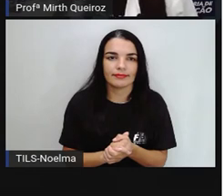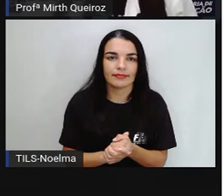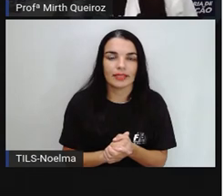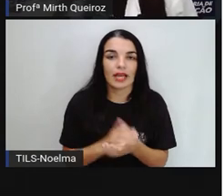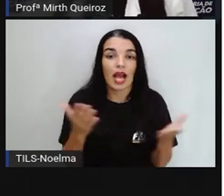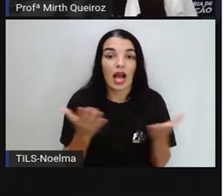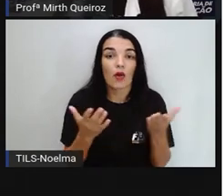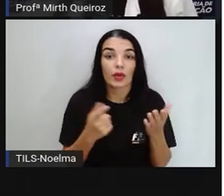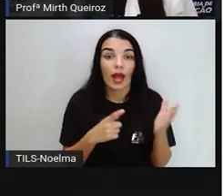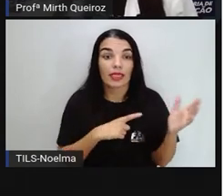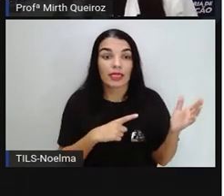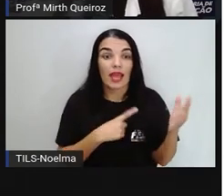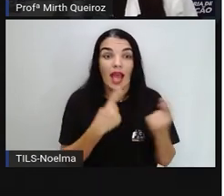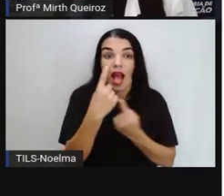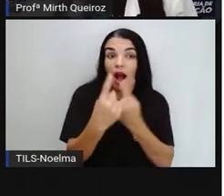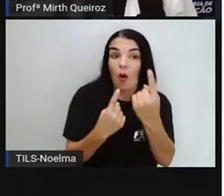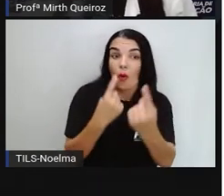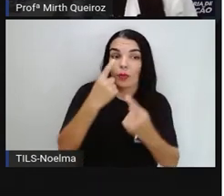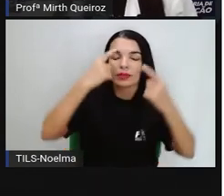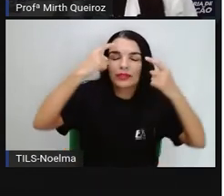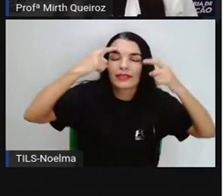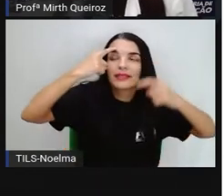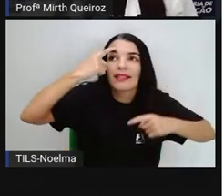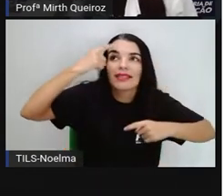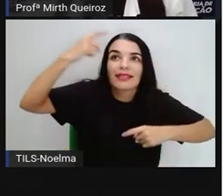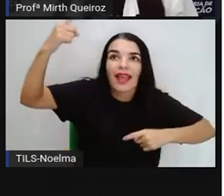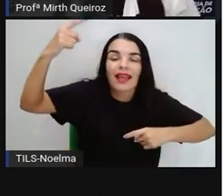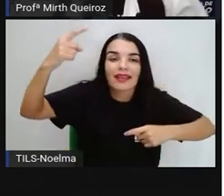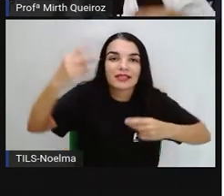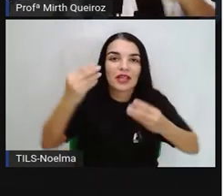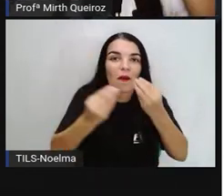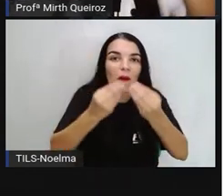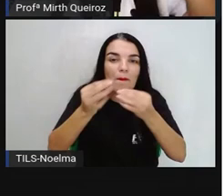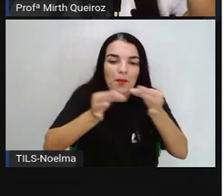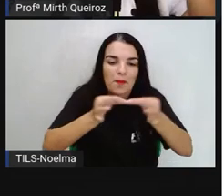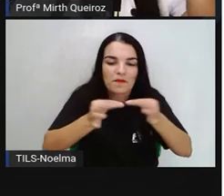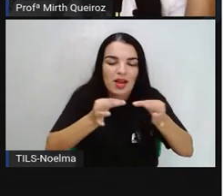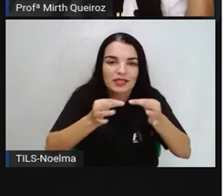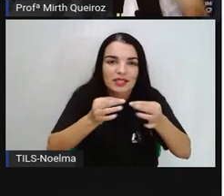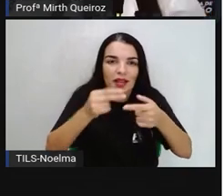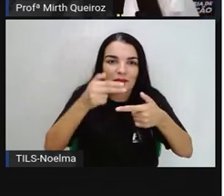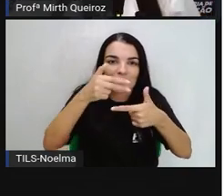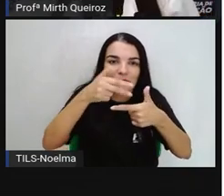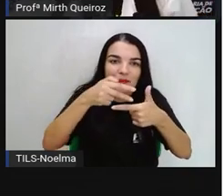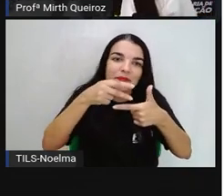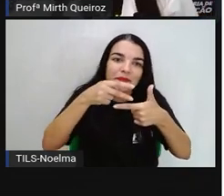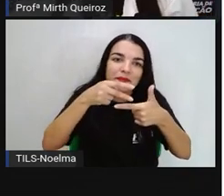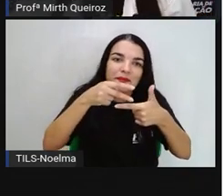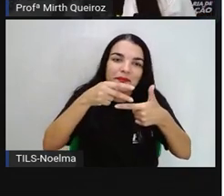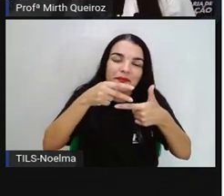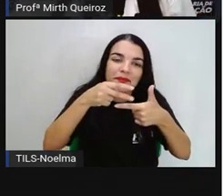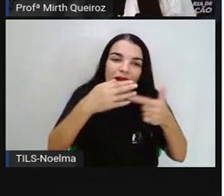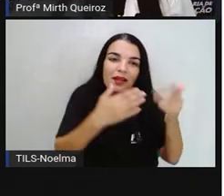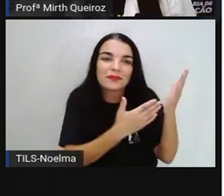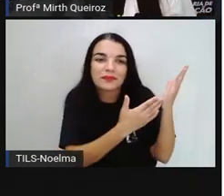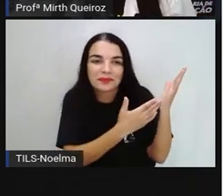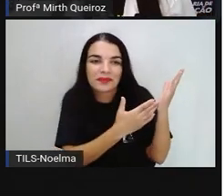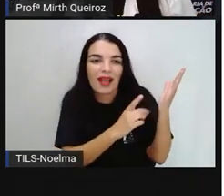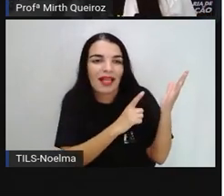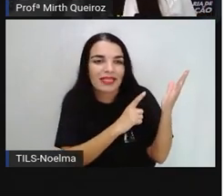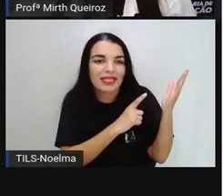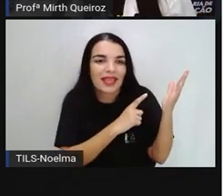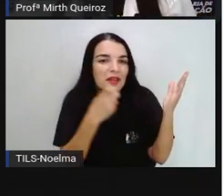Confira aqui algumas ideias de montar o tangrã. Olha só que legal, né? Nós temos aqui